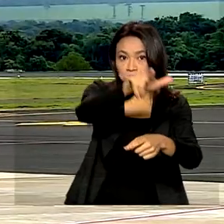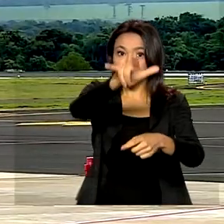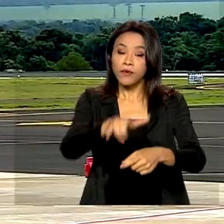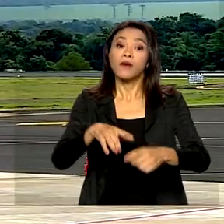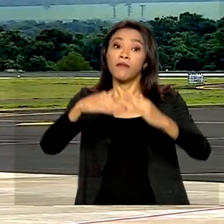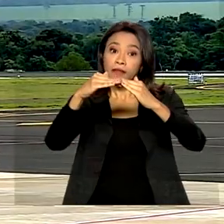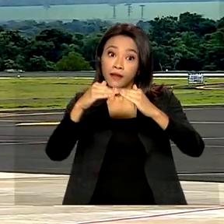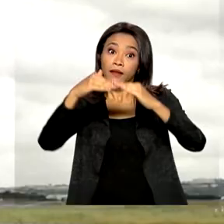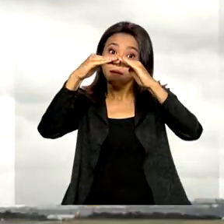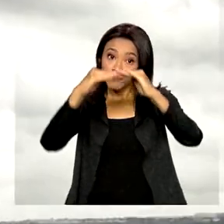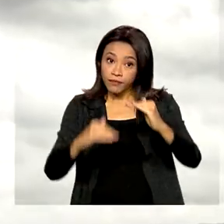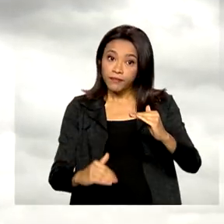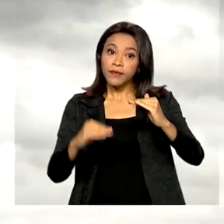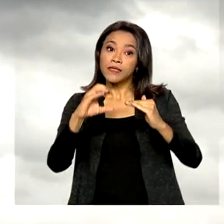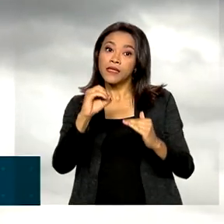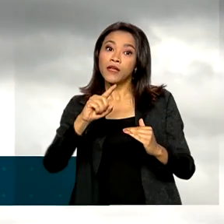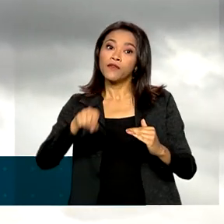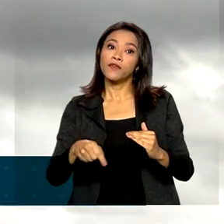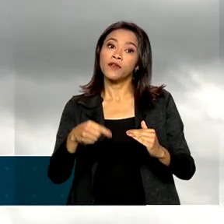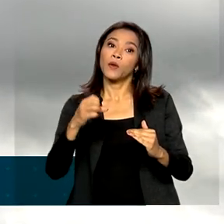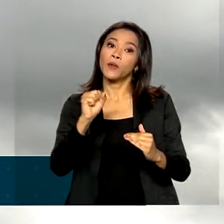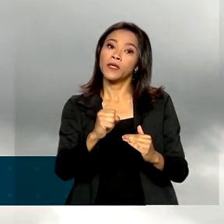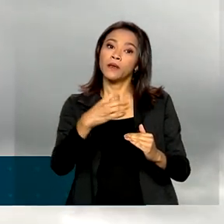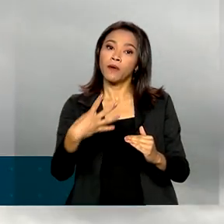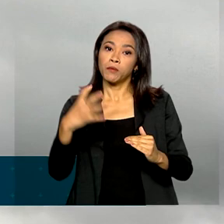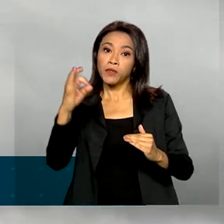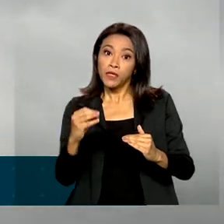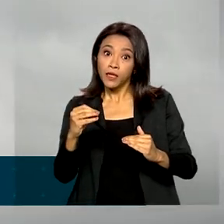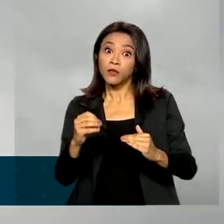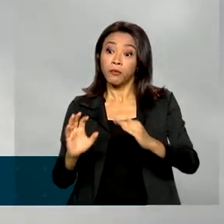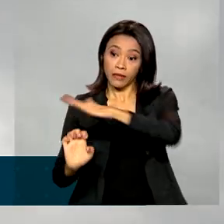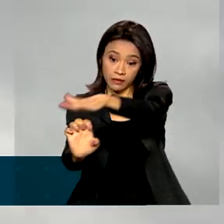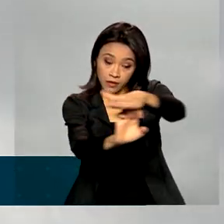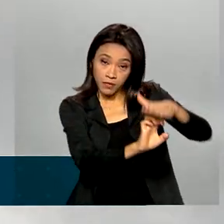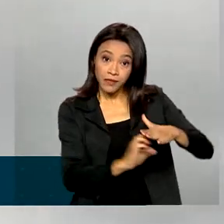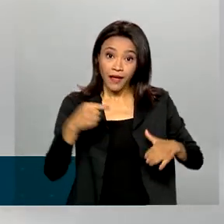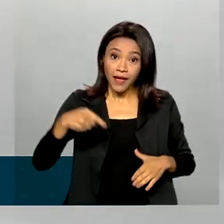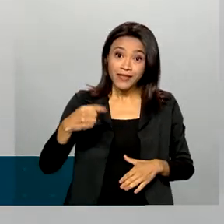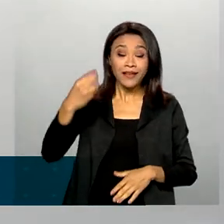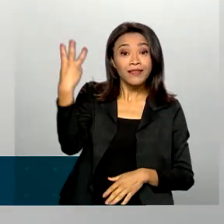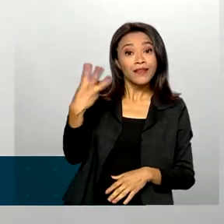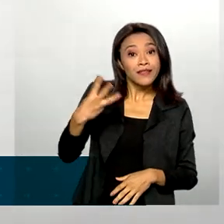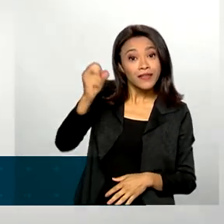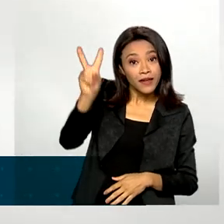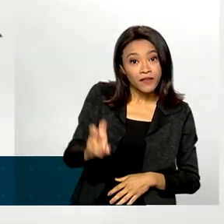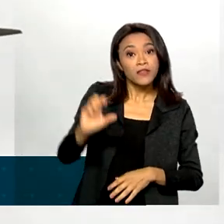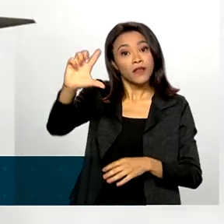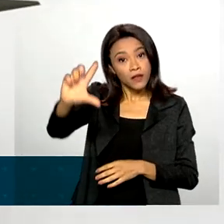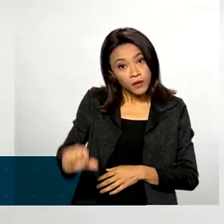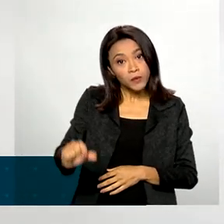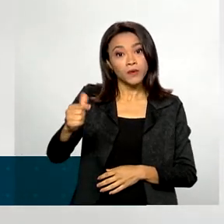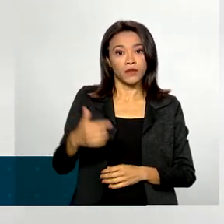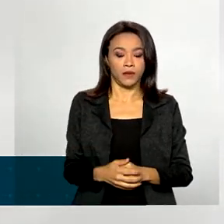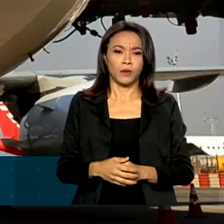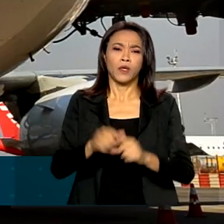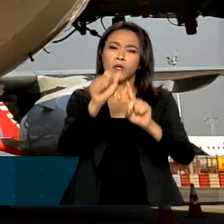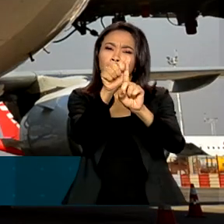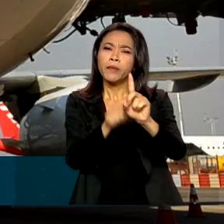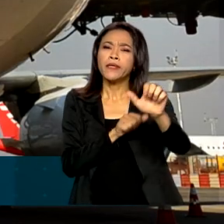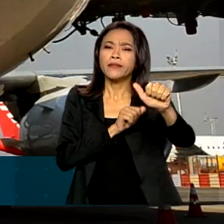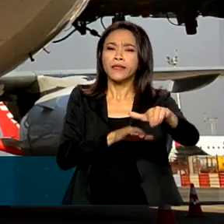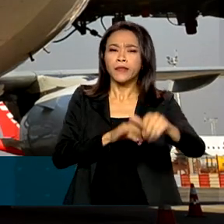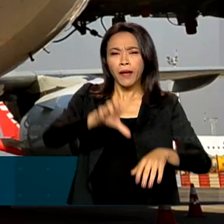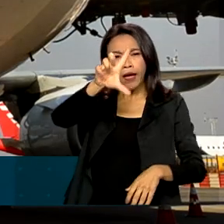% para as distribuidoras. Esta é a terceira vez seguida em que o preço do combustível é reduzido. Em setembro, a